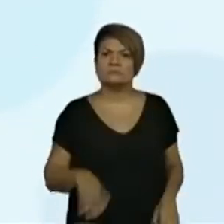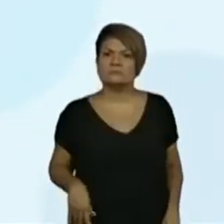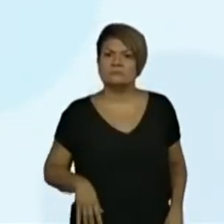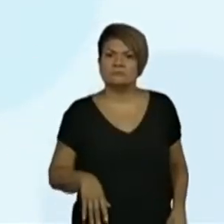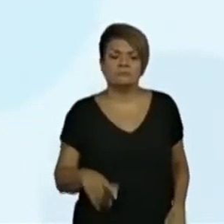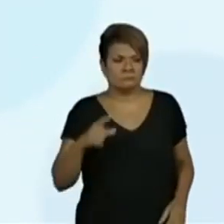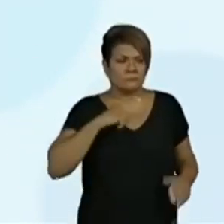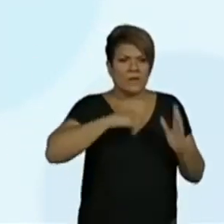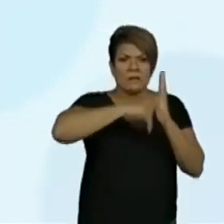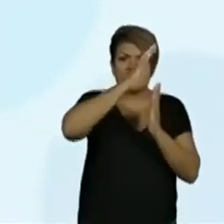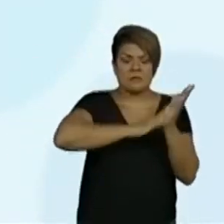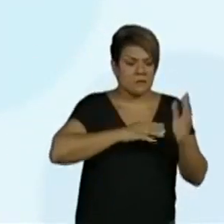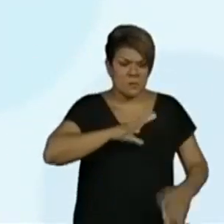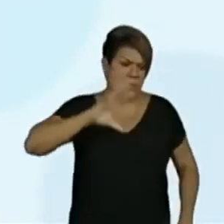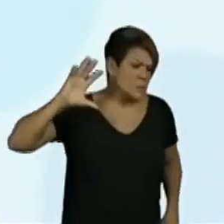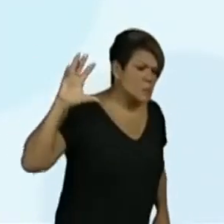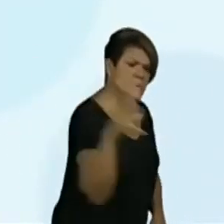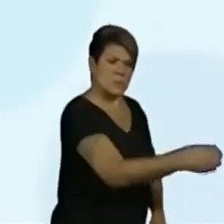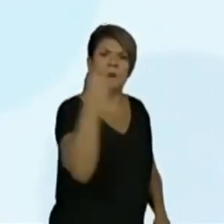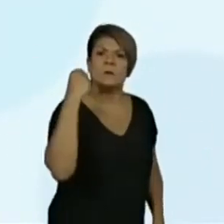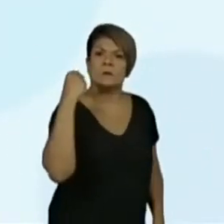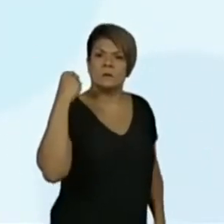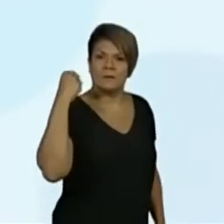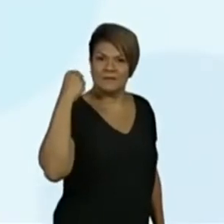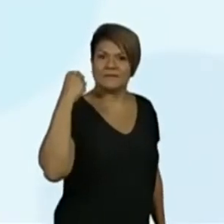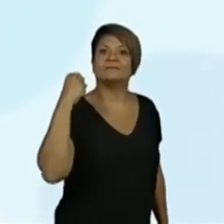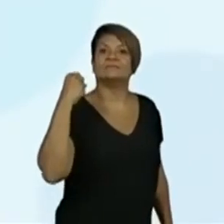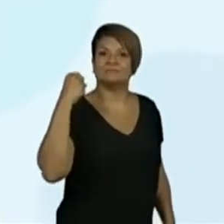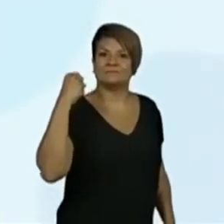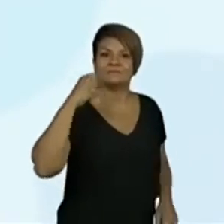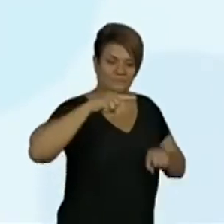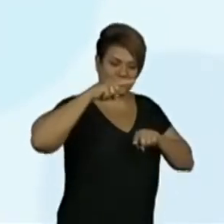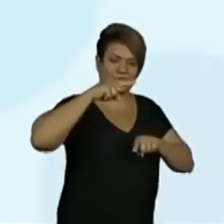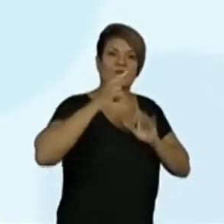tinta de sua mão. Ufa!